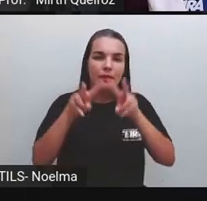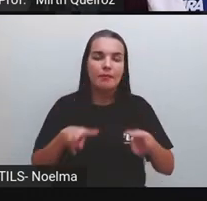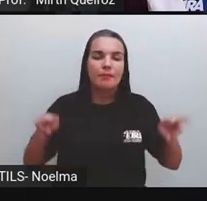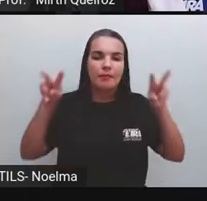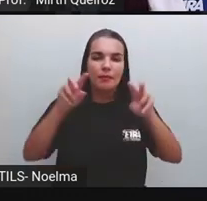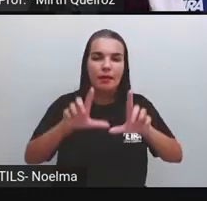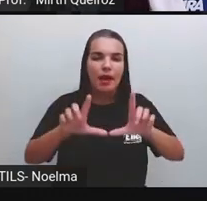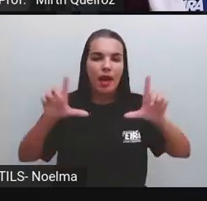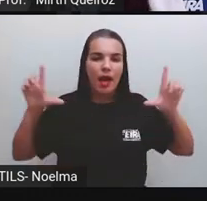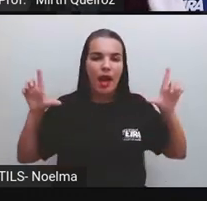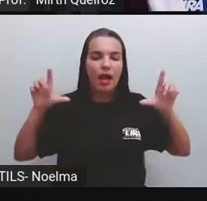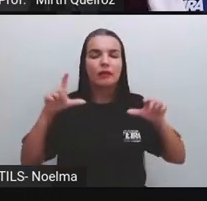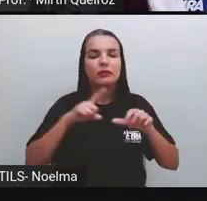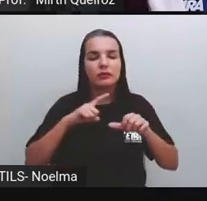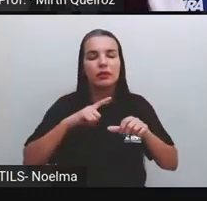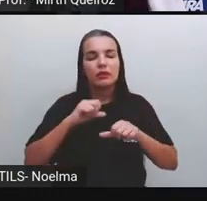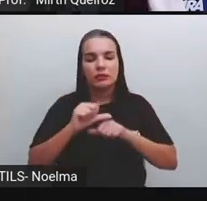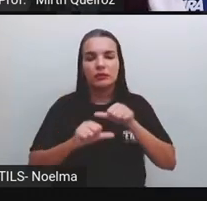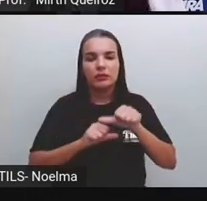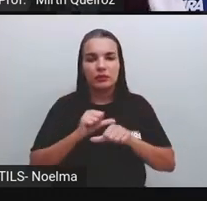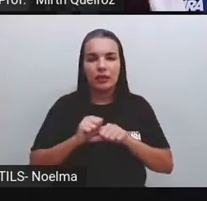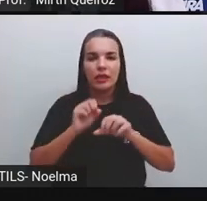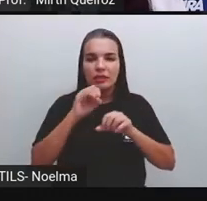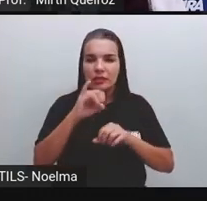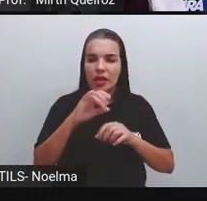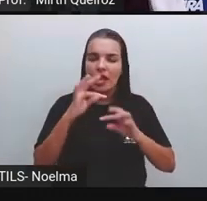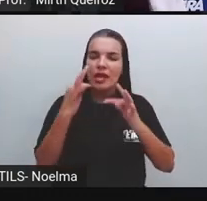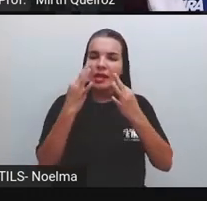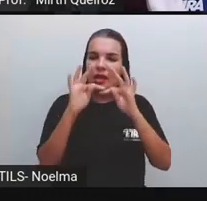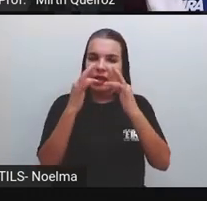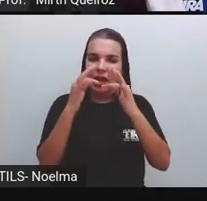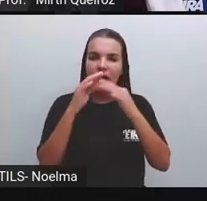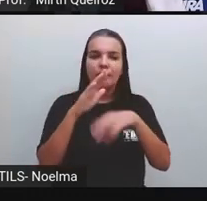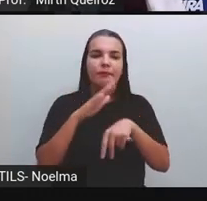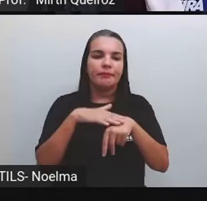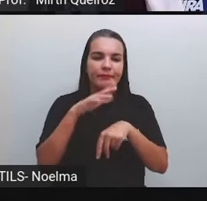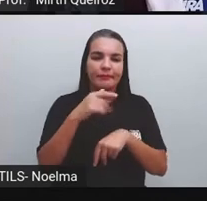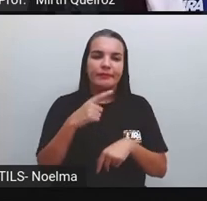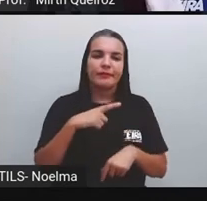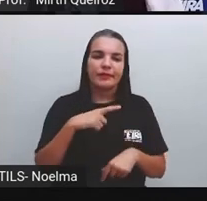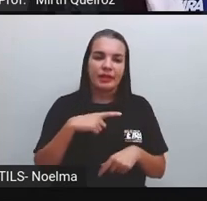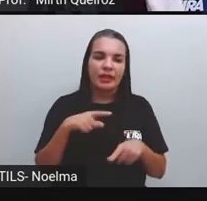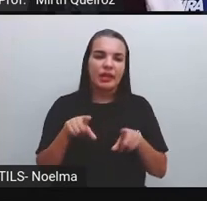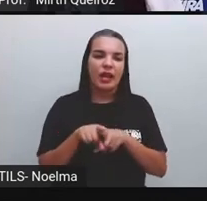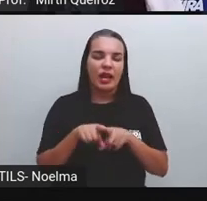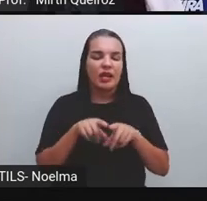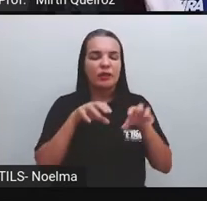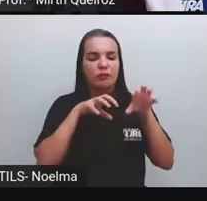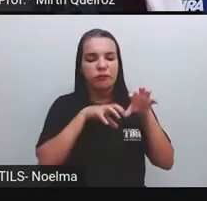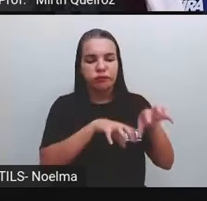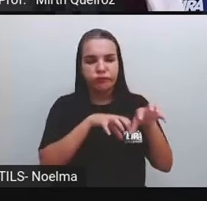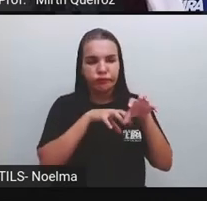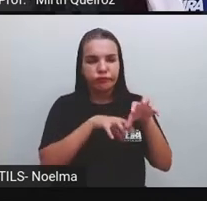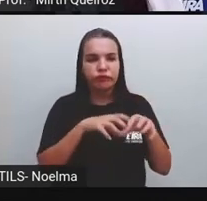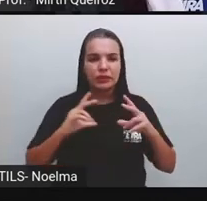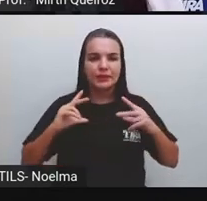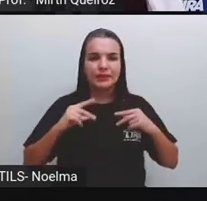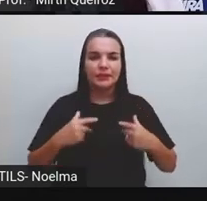E quanto maior o desenvolvimento tecnológico, também maior vai ser o grau da interferência dos seres humanos